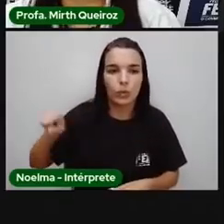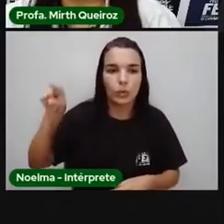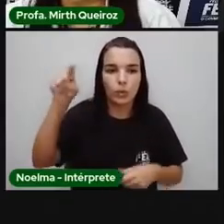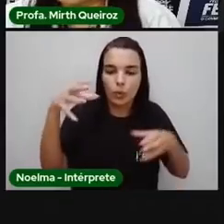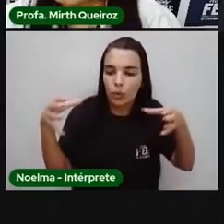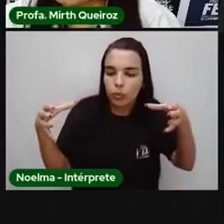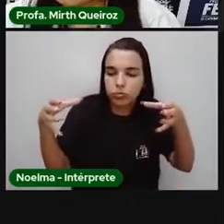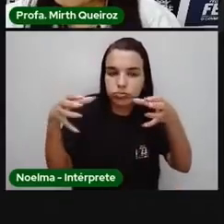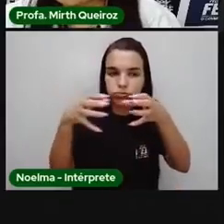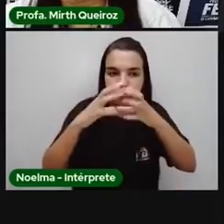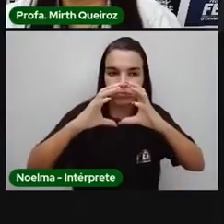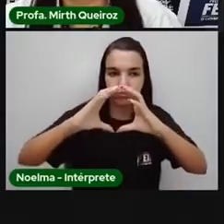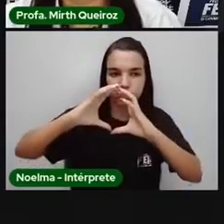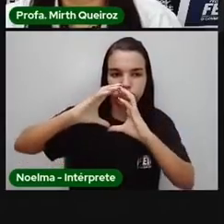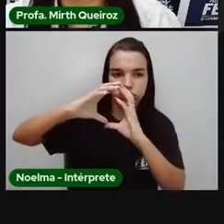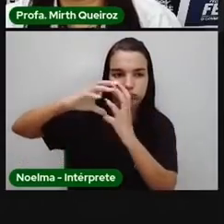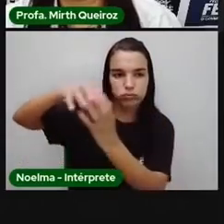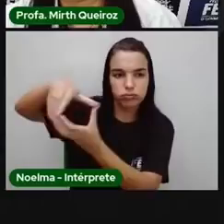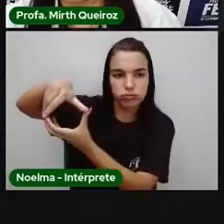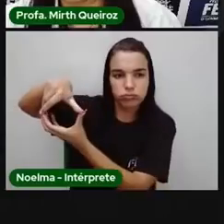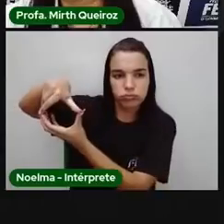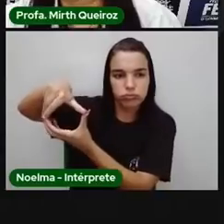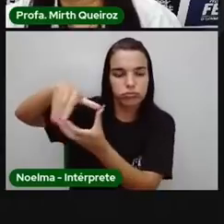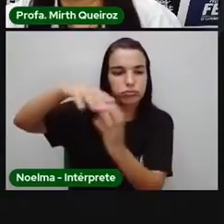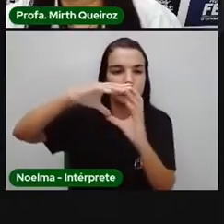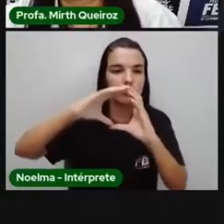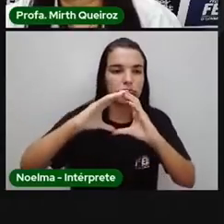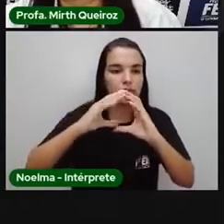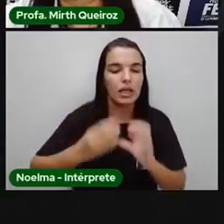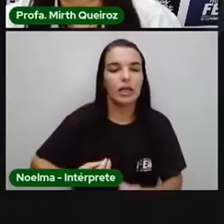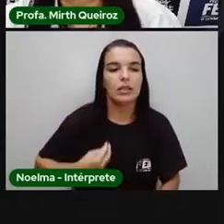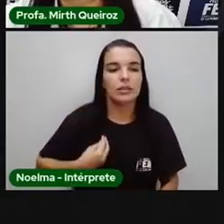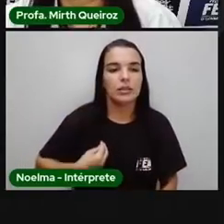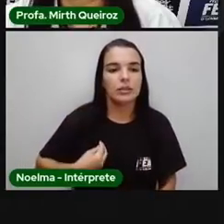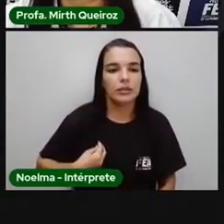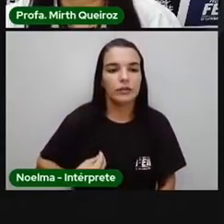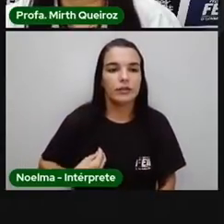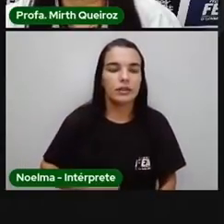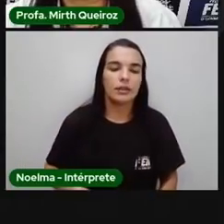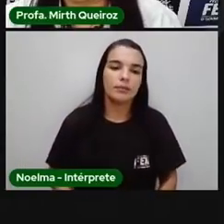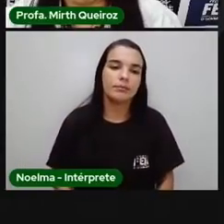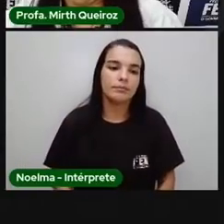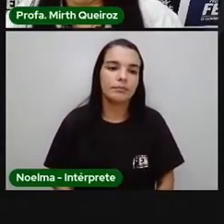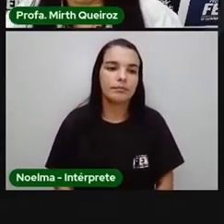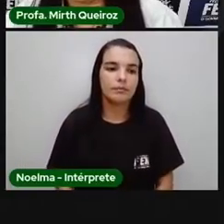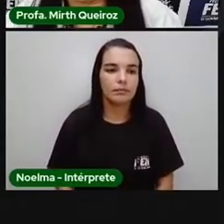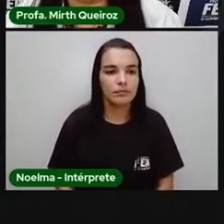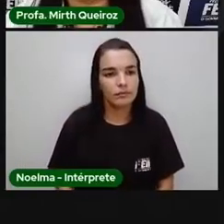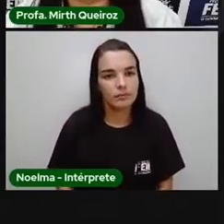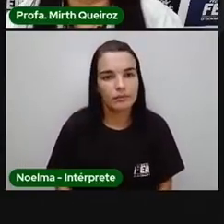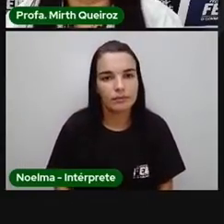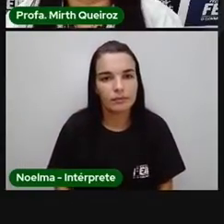esfera, esfera de vida, tá? A biosfera é a camada de vida da Terra.